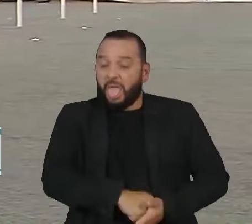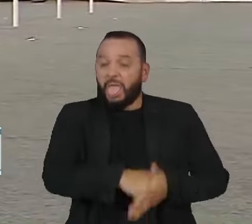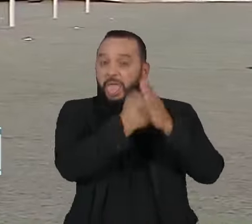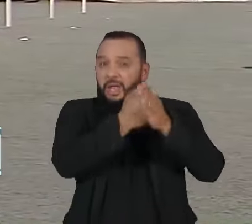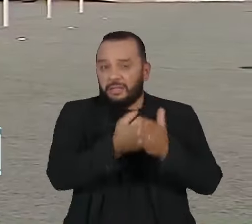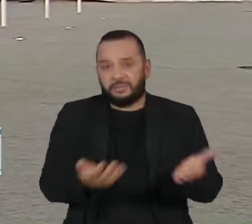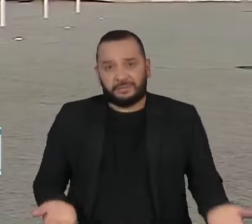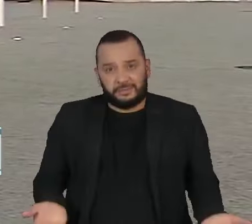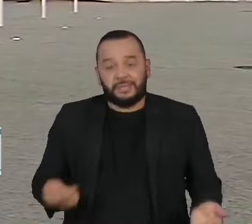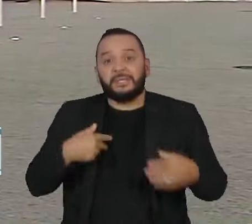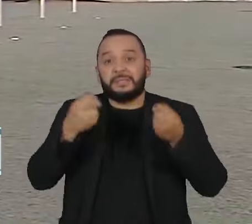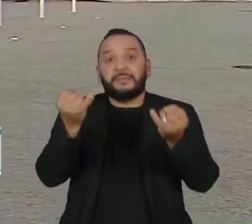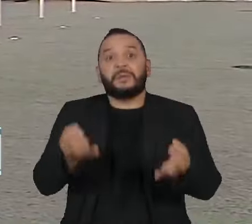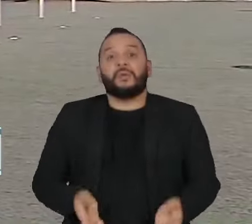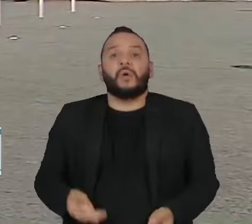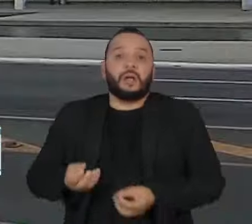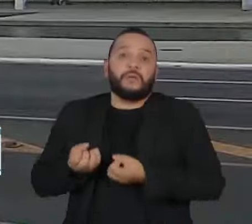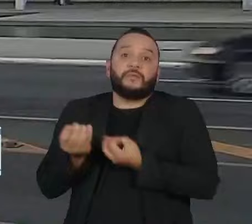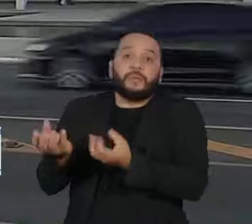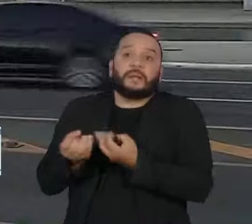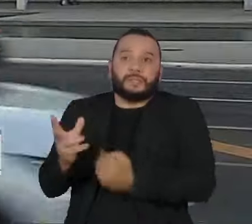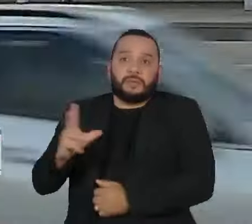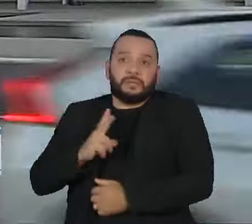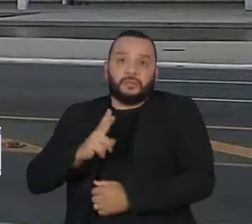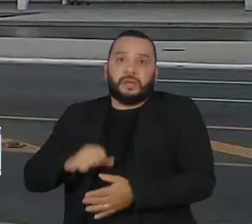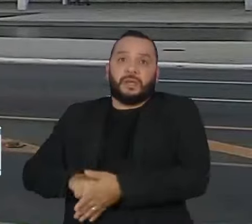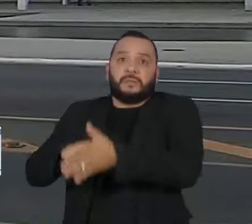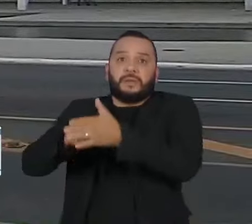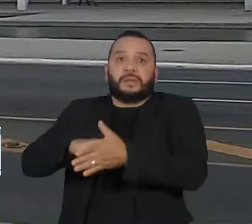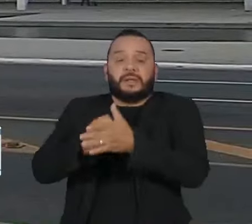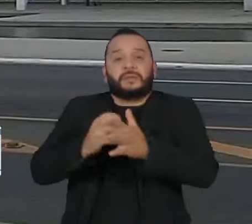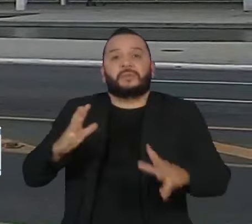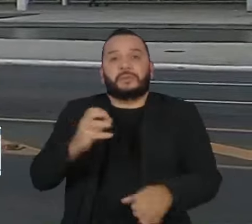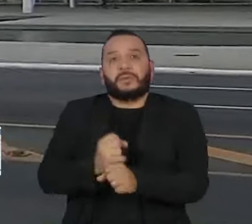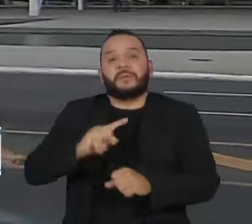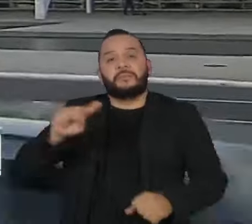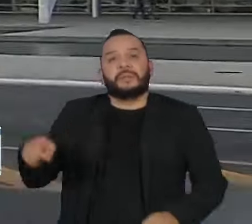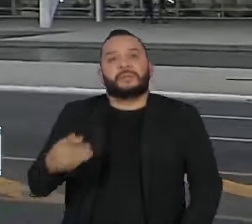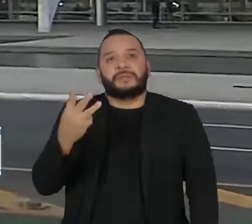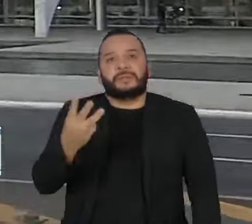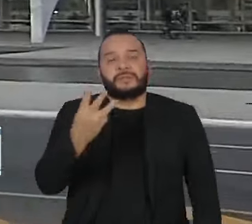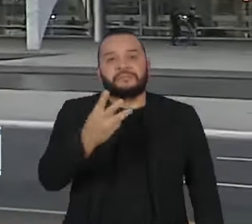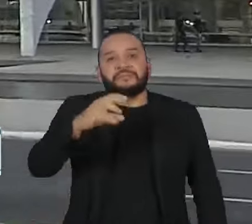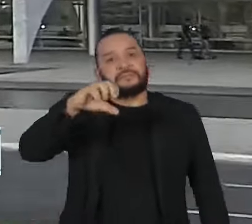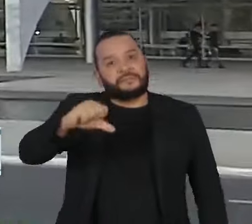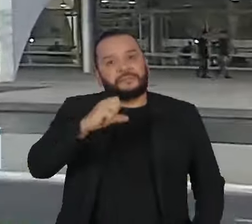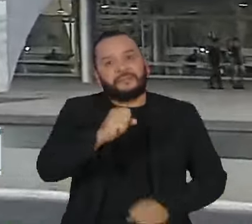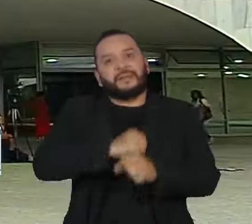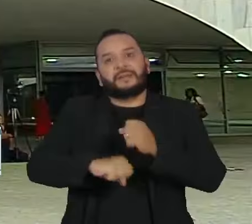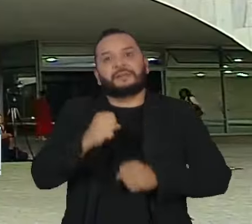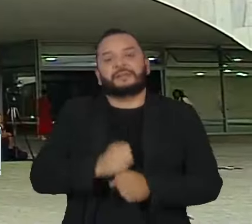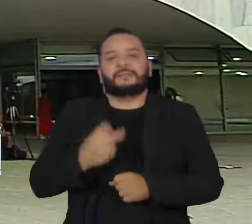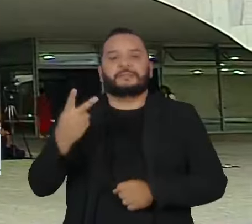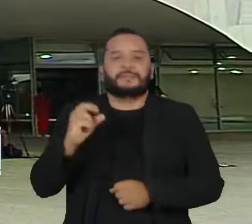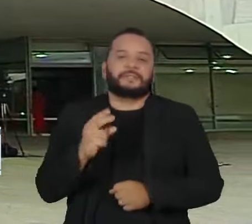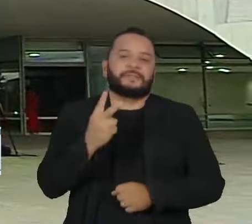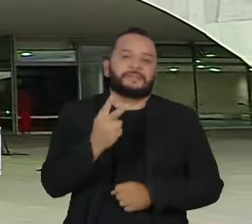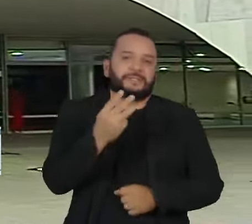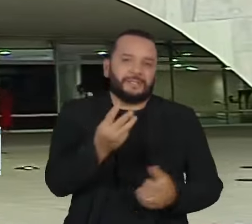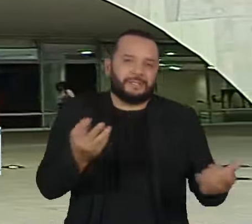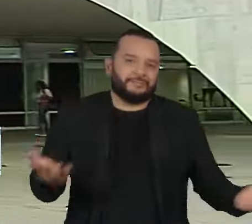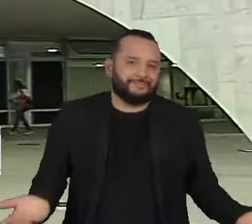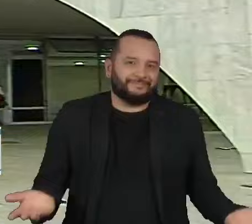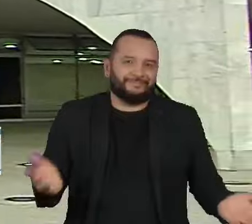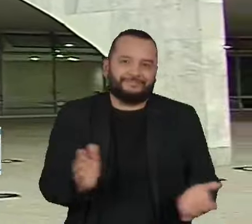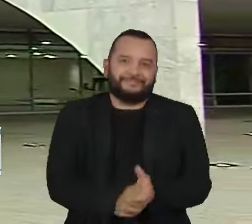justificativa de conter dados pessoais. Ao todo, foram 1.339 casos em 2023. O levantamento